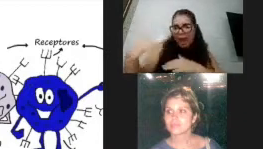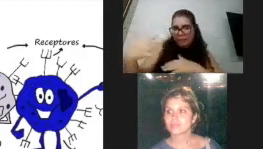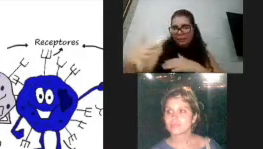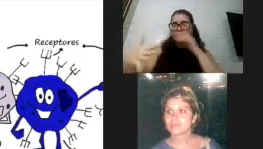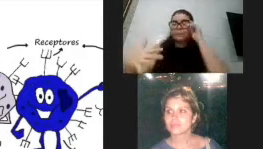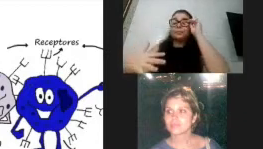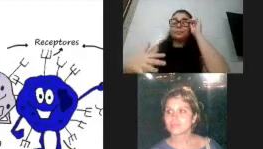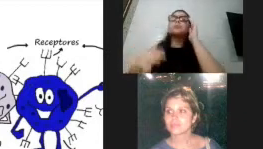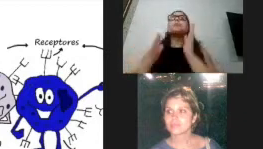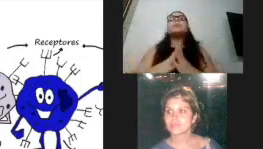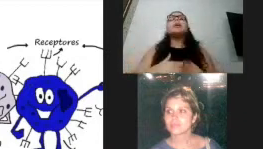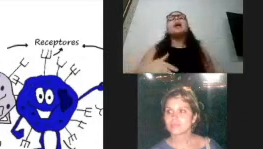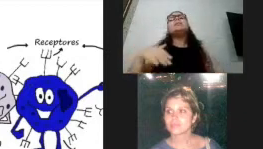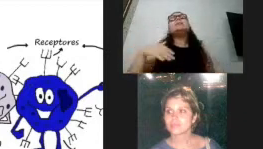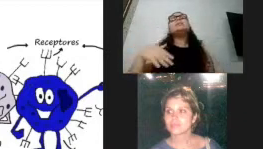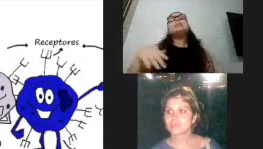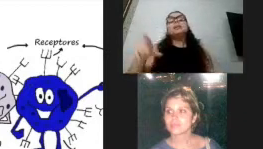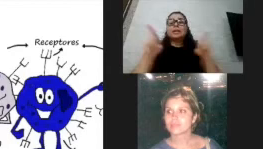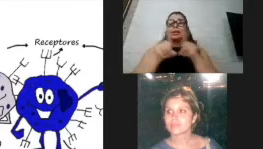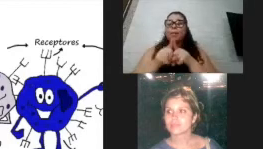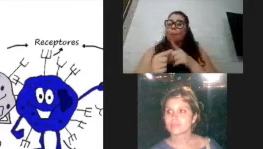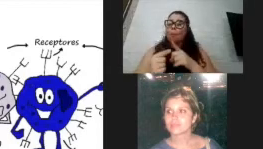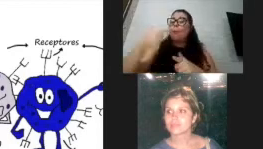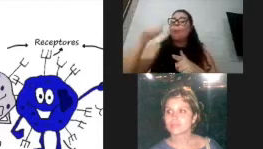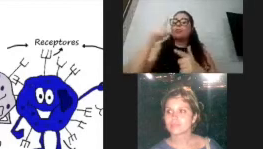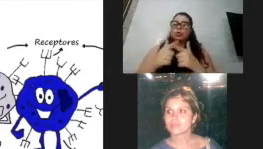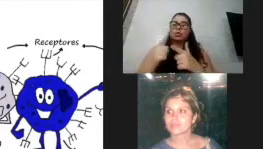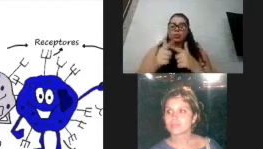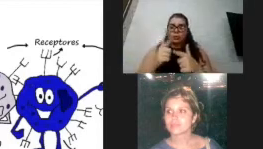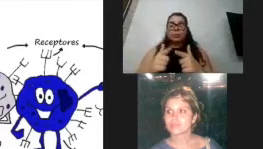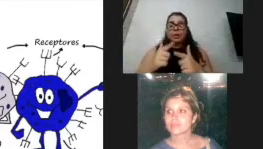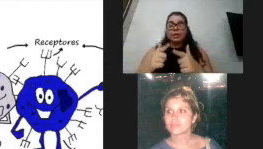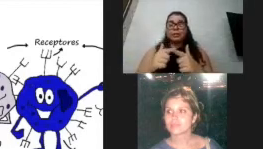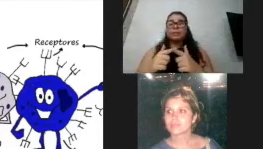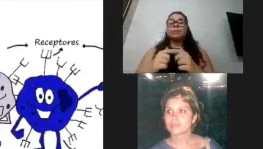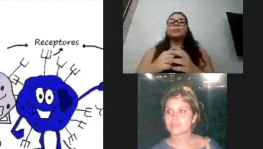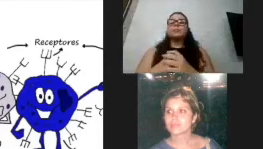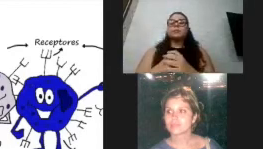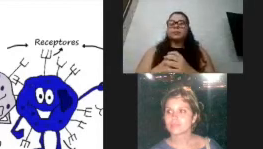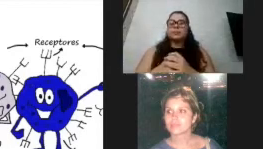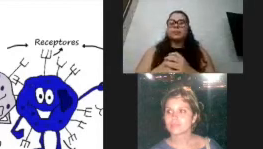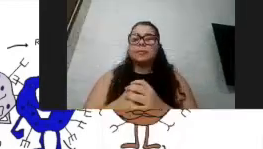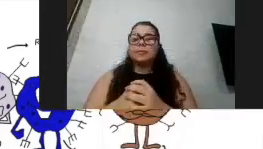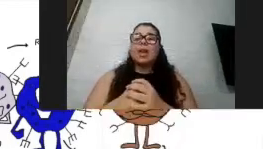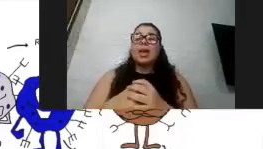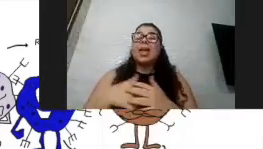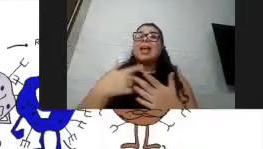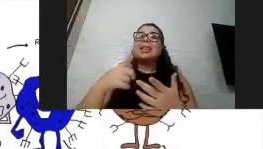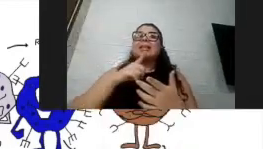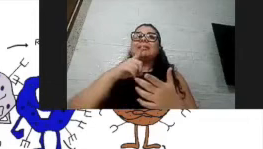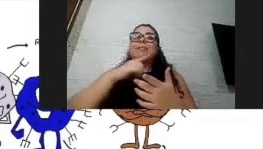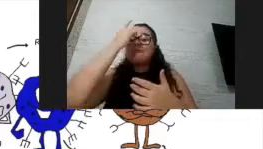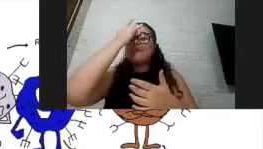Uma outra questão que pode estar associada com as pessoas com deficiência, a susceptibilidade às infecções respiratórias,